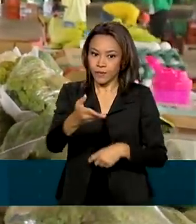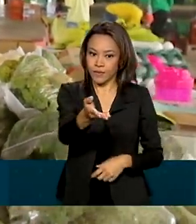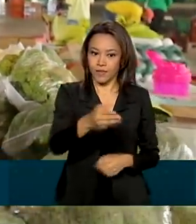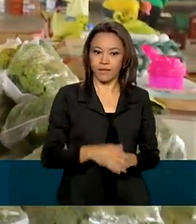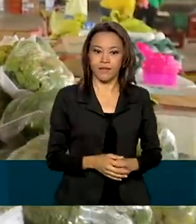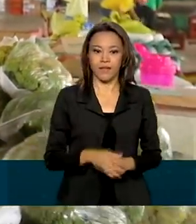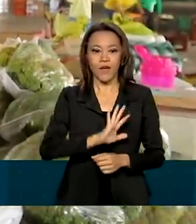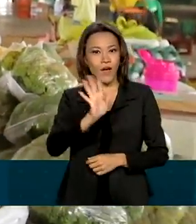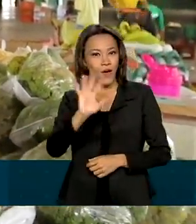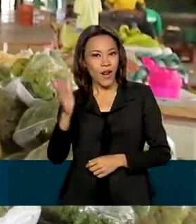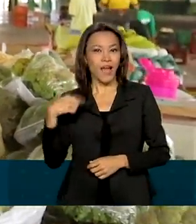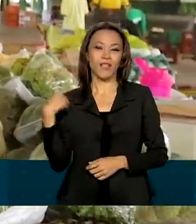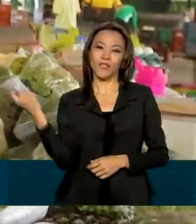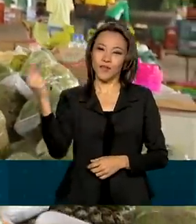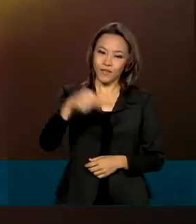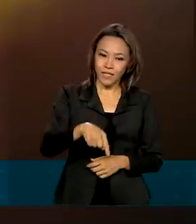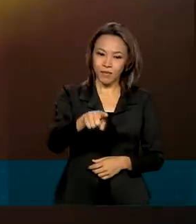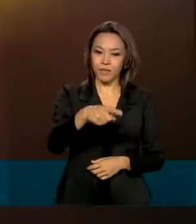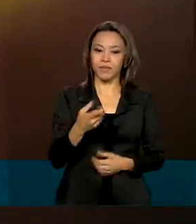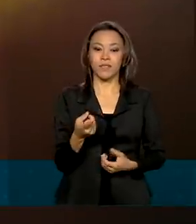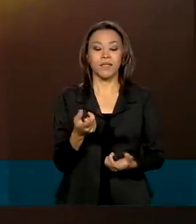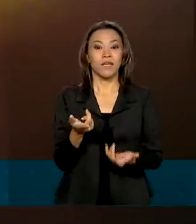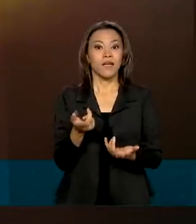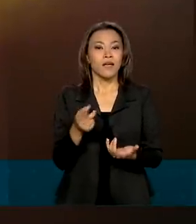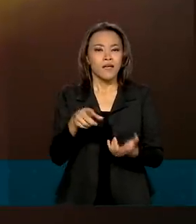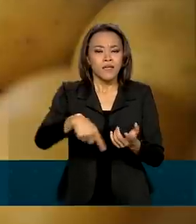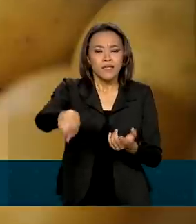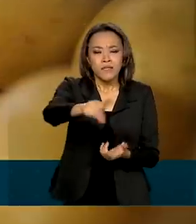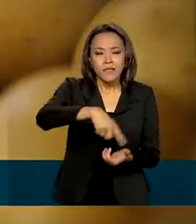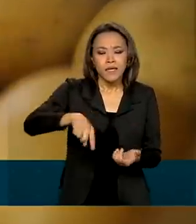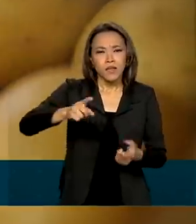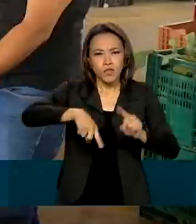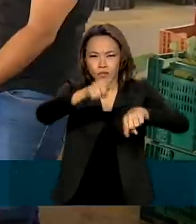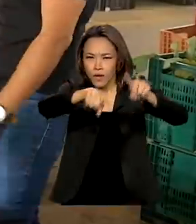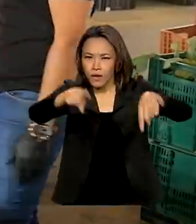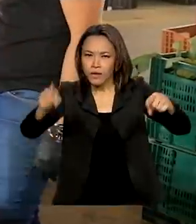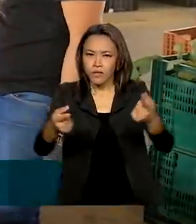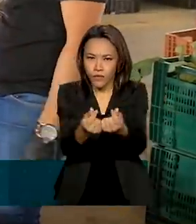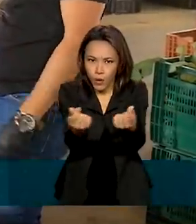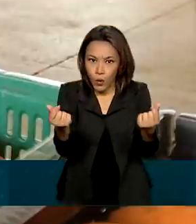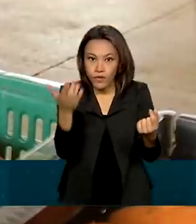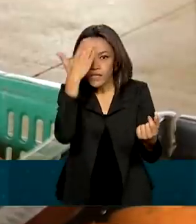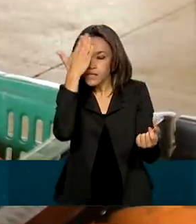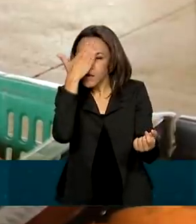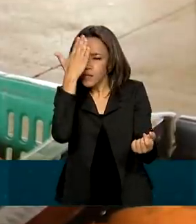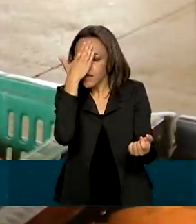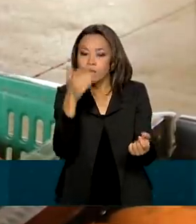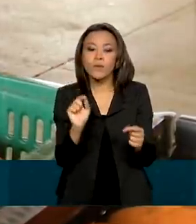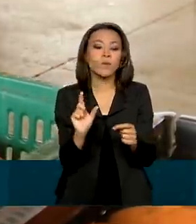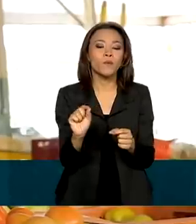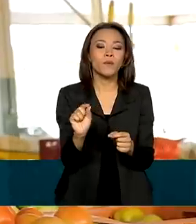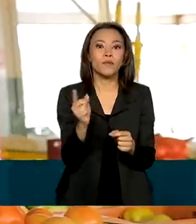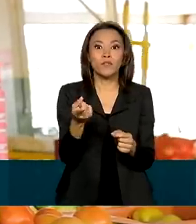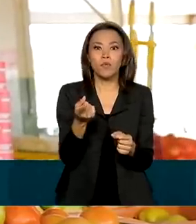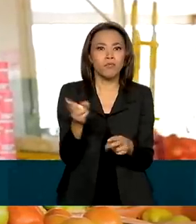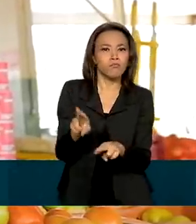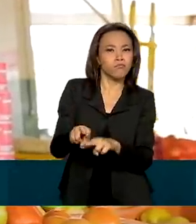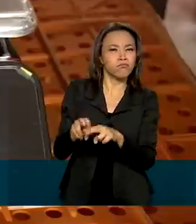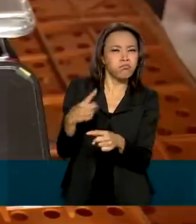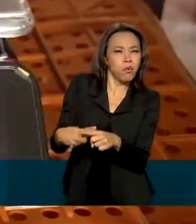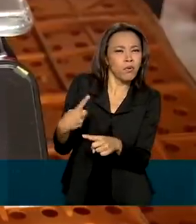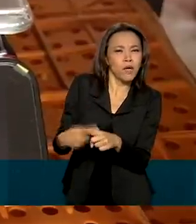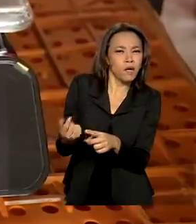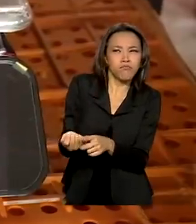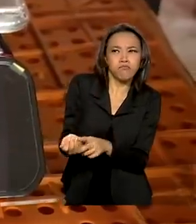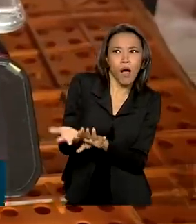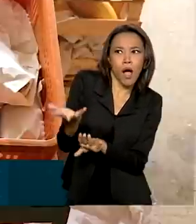de volta com o programa Carrinho de Compras. Junto com as cotações, os consumidores ficam sabendo também sobre os motivos das